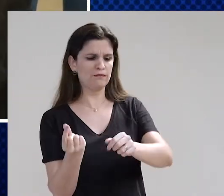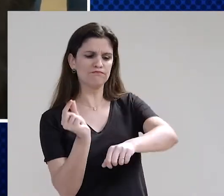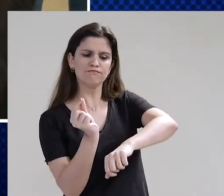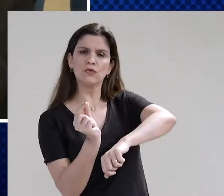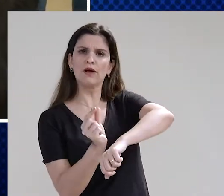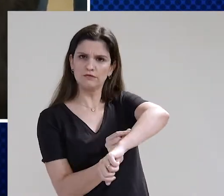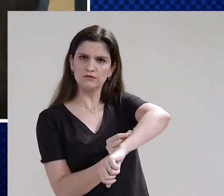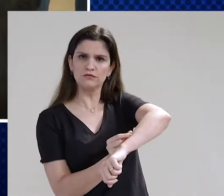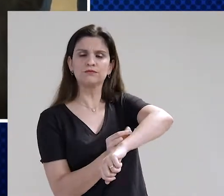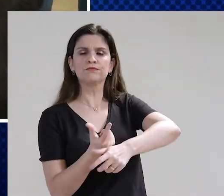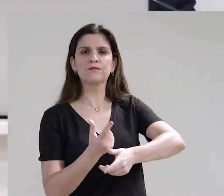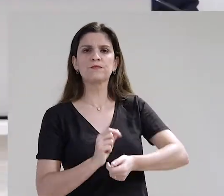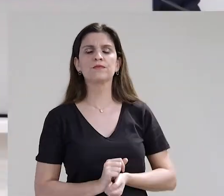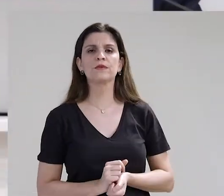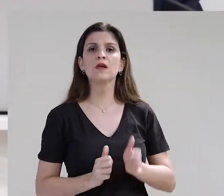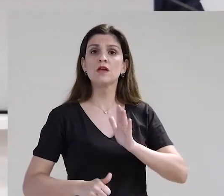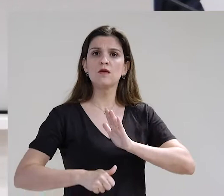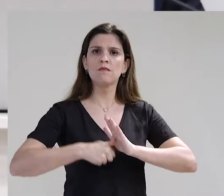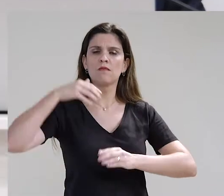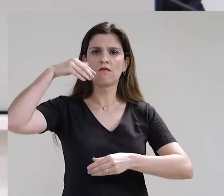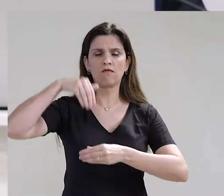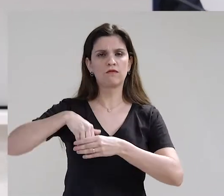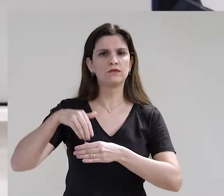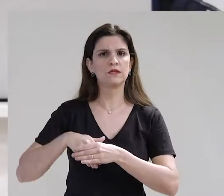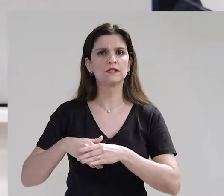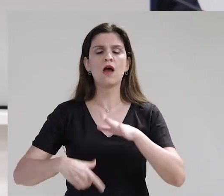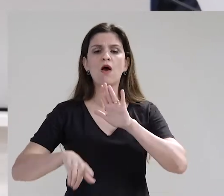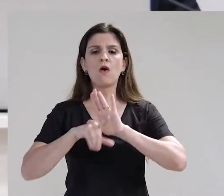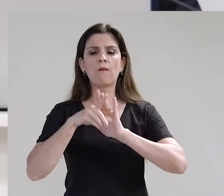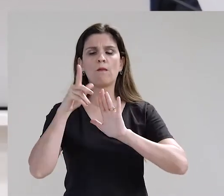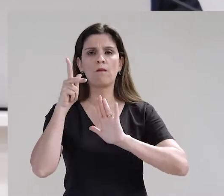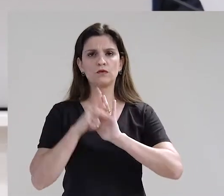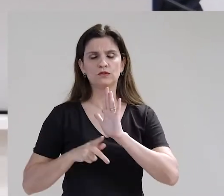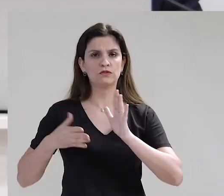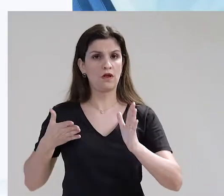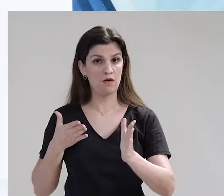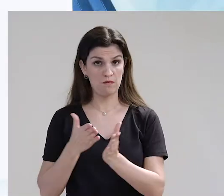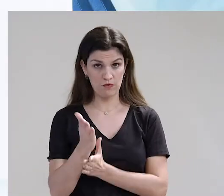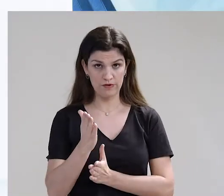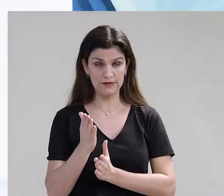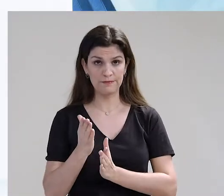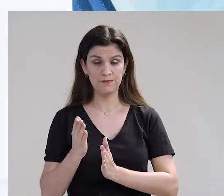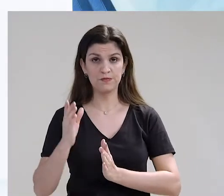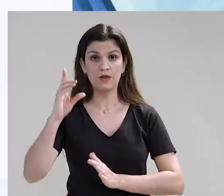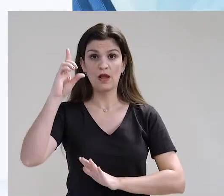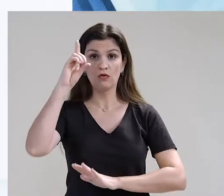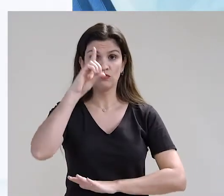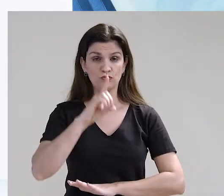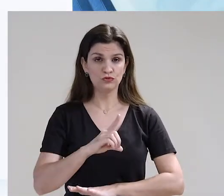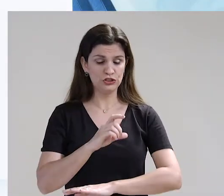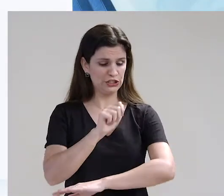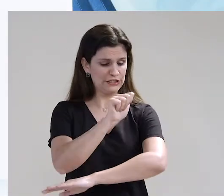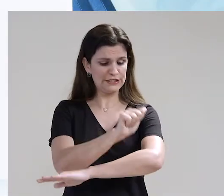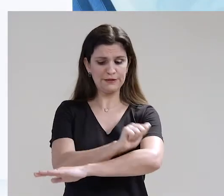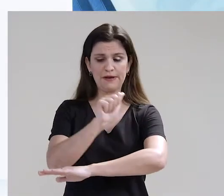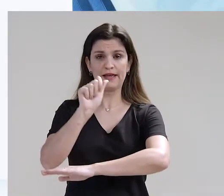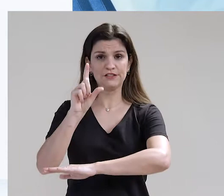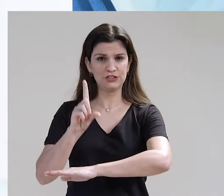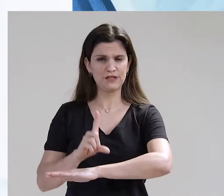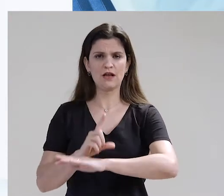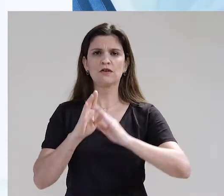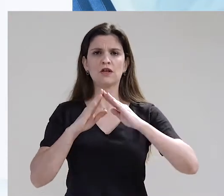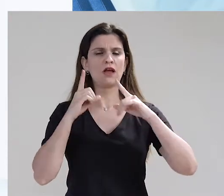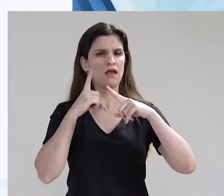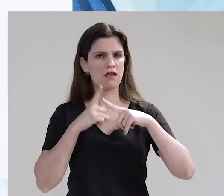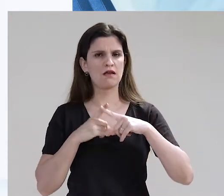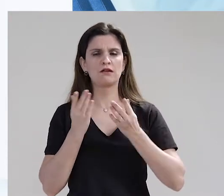e microchipados. Em primeira votação, os vereadores aprovaram também o projeto de lei que institui o Dia